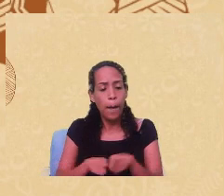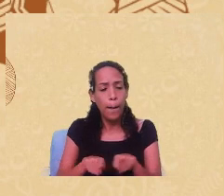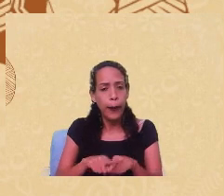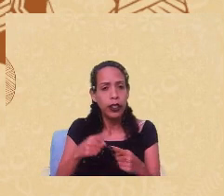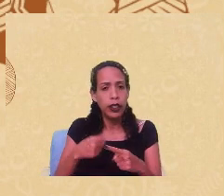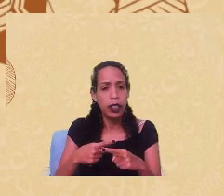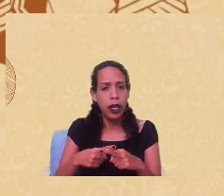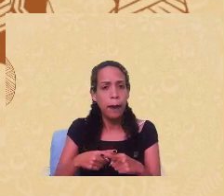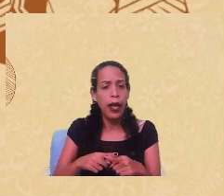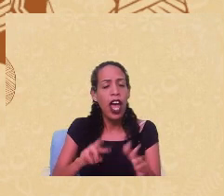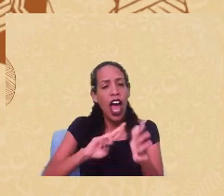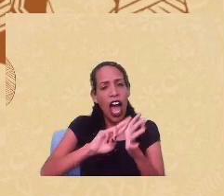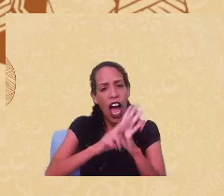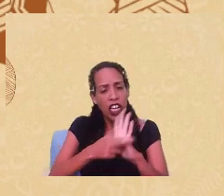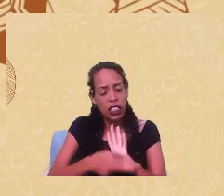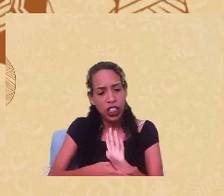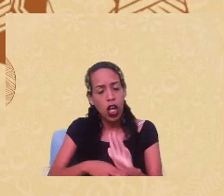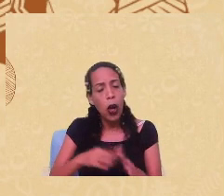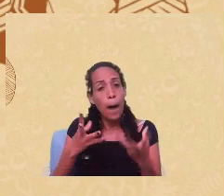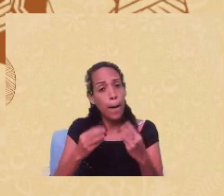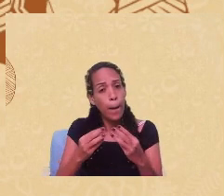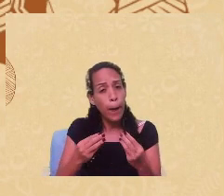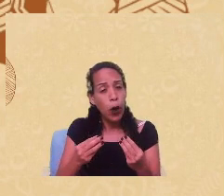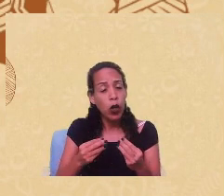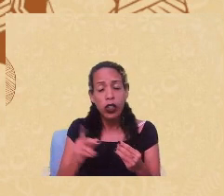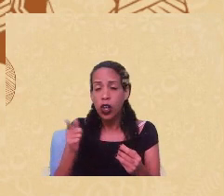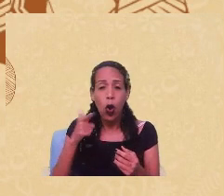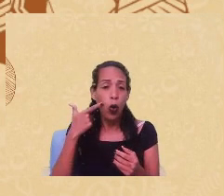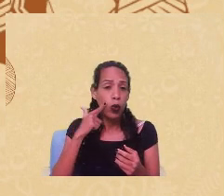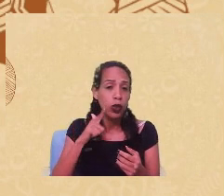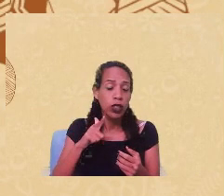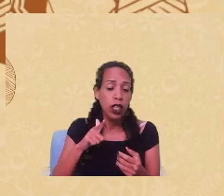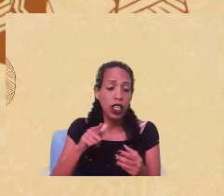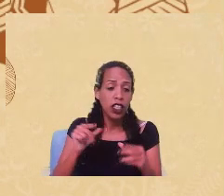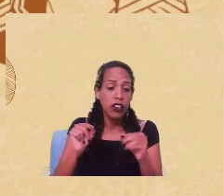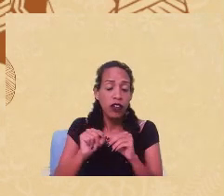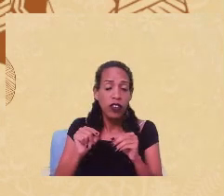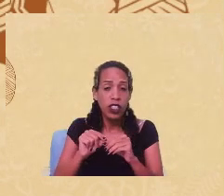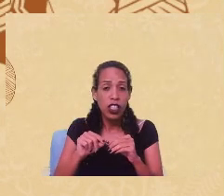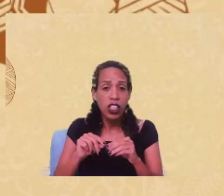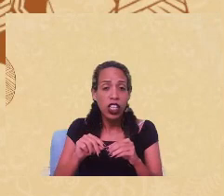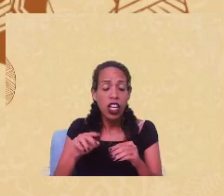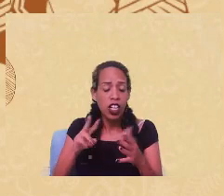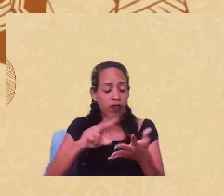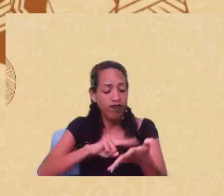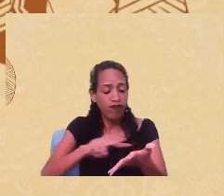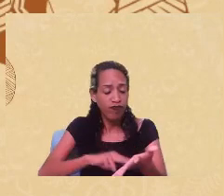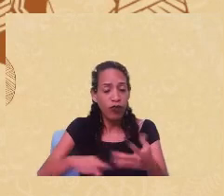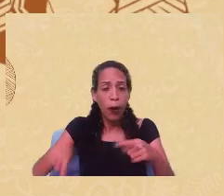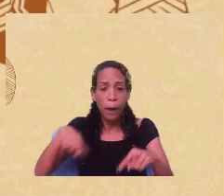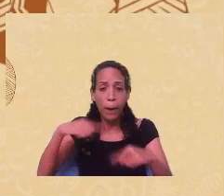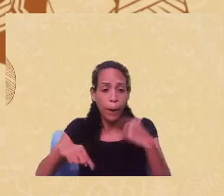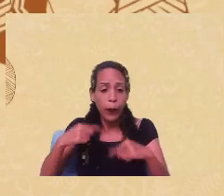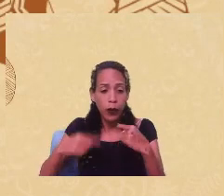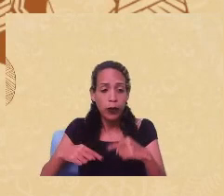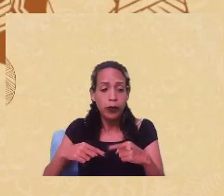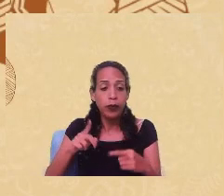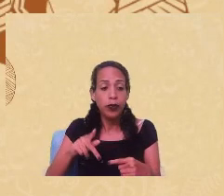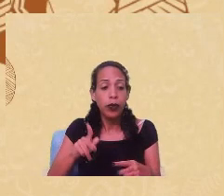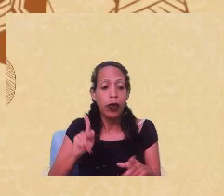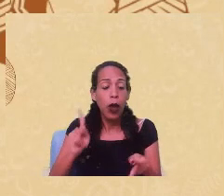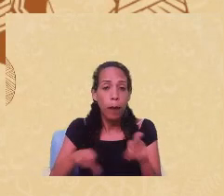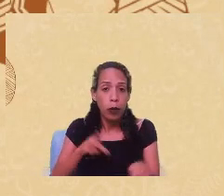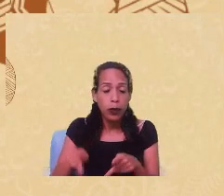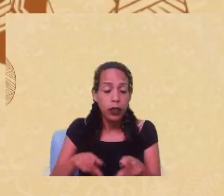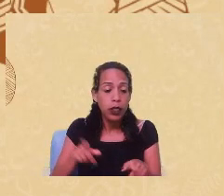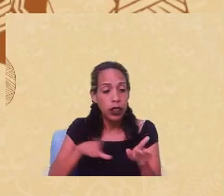racista, elas muitas vezes não são consideradas na formulação e na avaliação dessas políticas públicas. e alguns dados